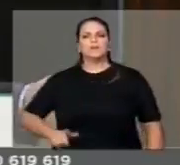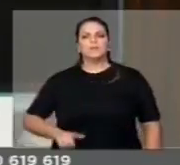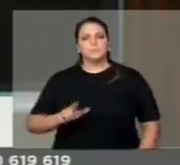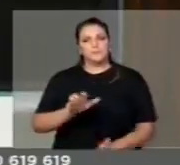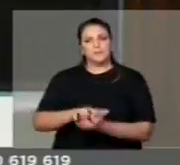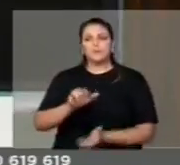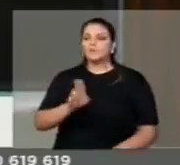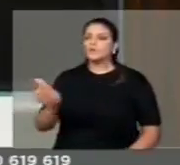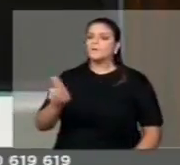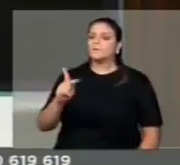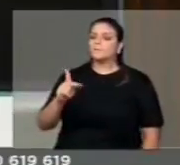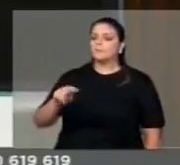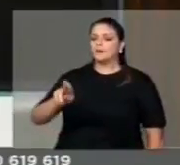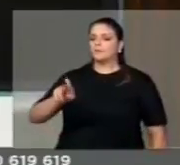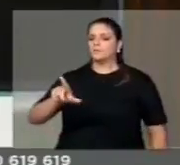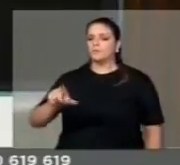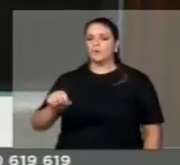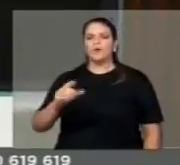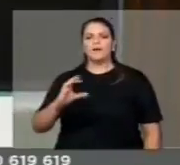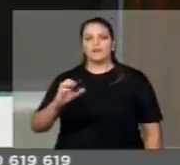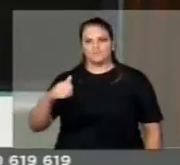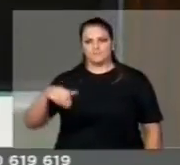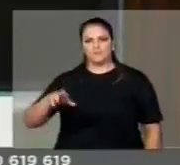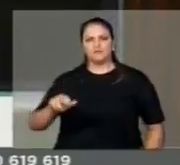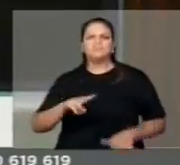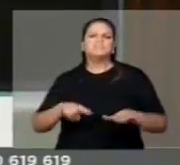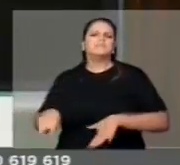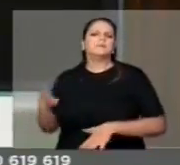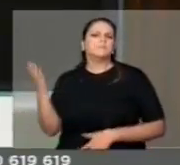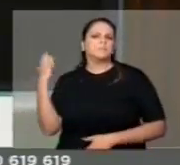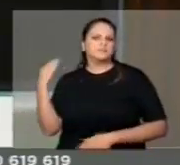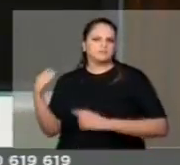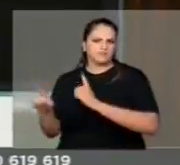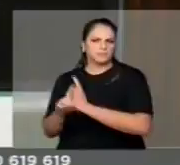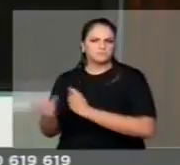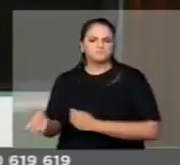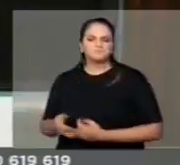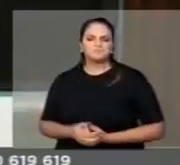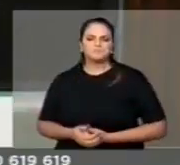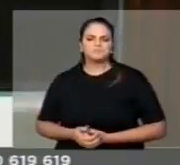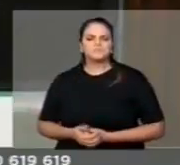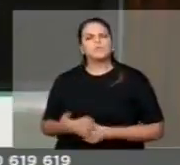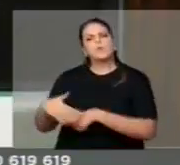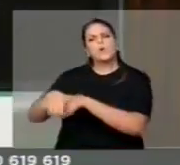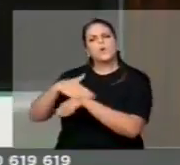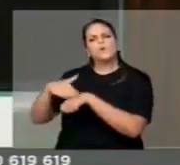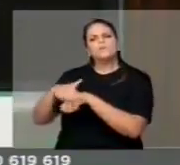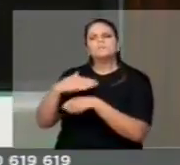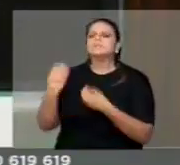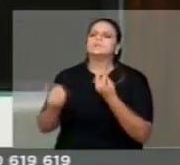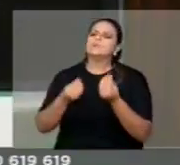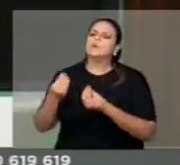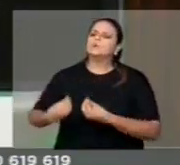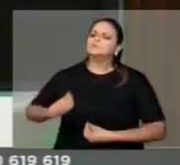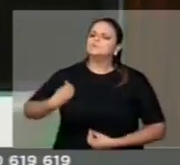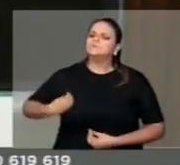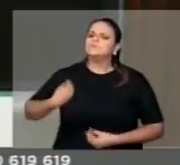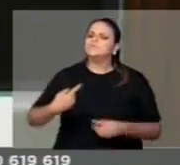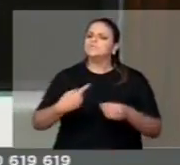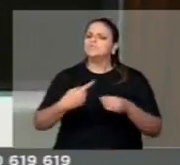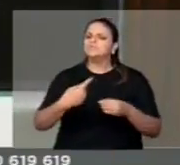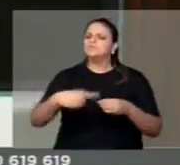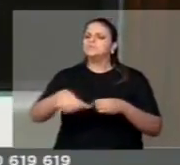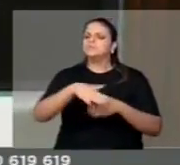na semana passada, eu indagava dele sobre o Porto Suape, como estava a situação